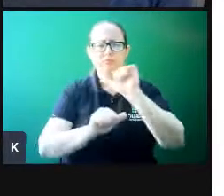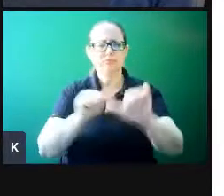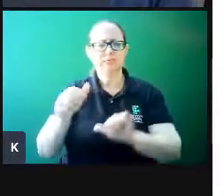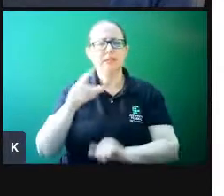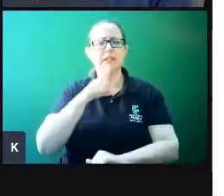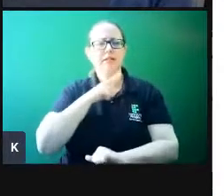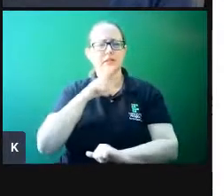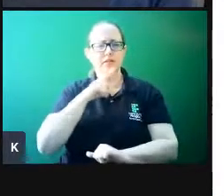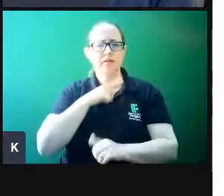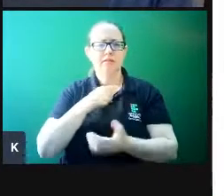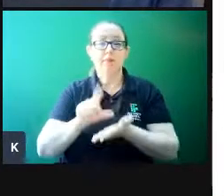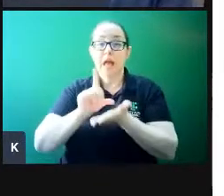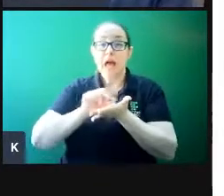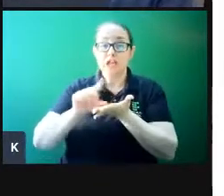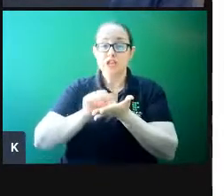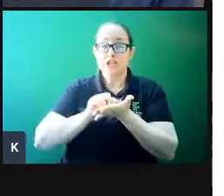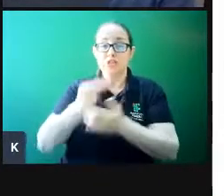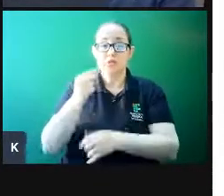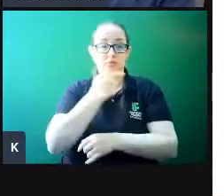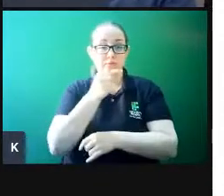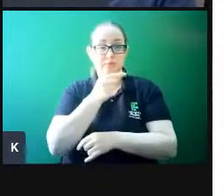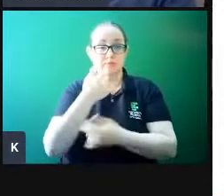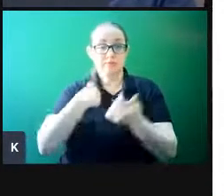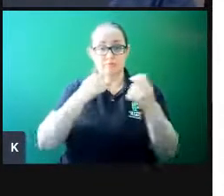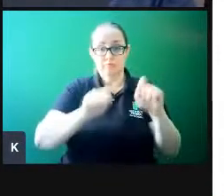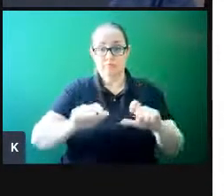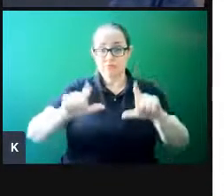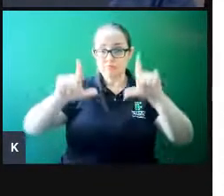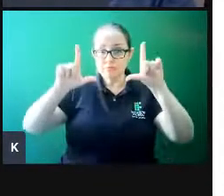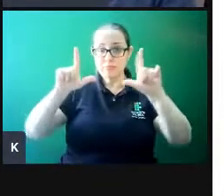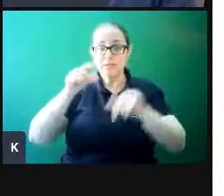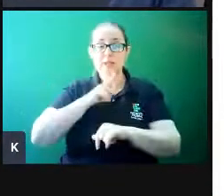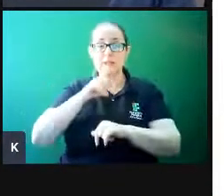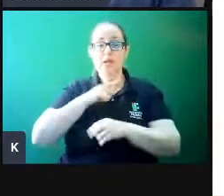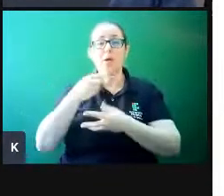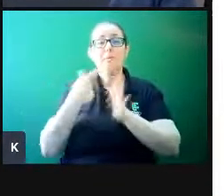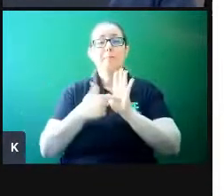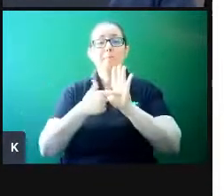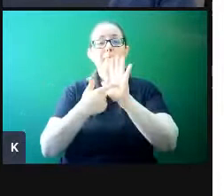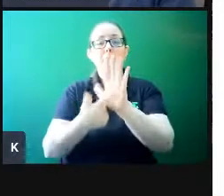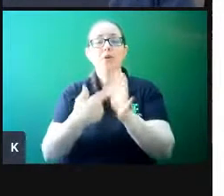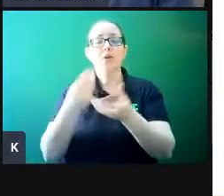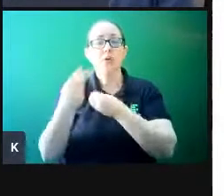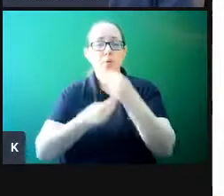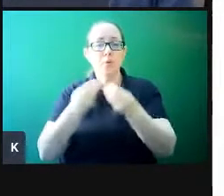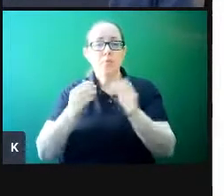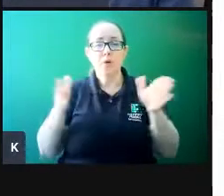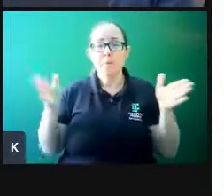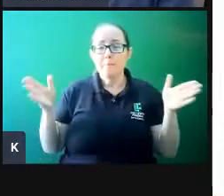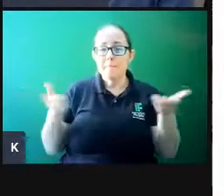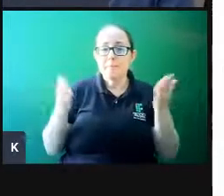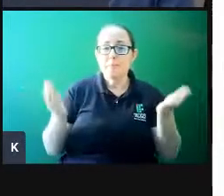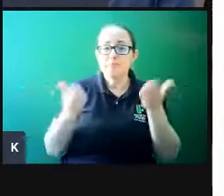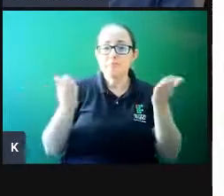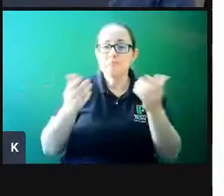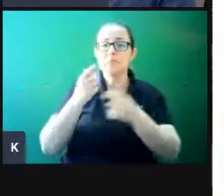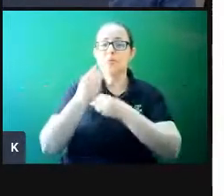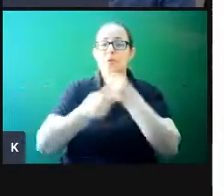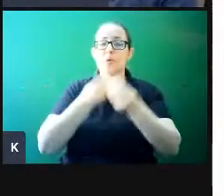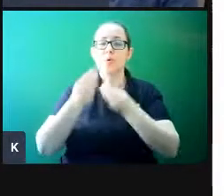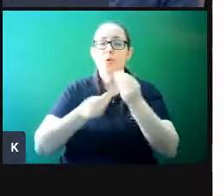é um artigo também científico que estabeleceu essa relação dizendo que promove habilidades